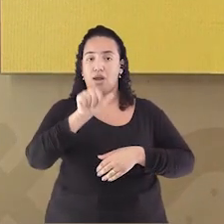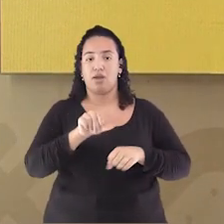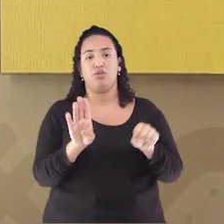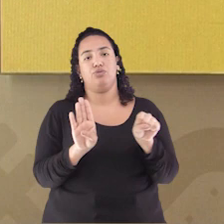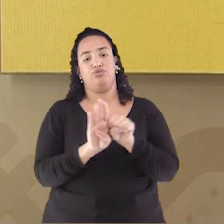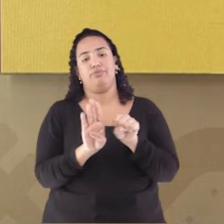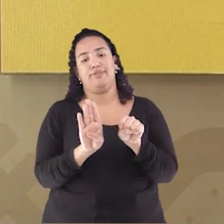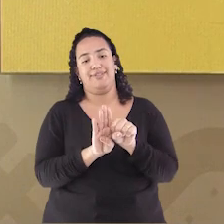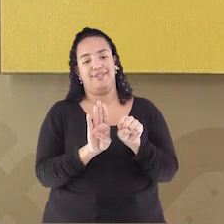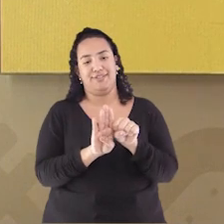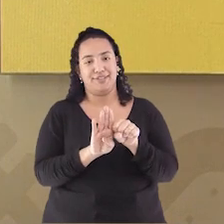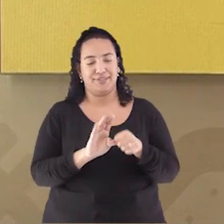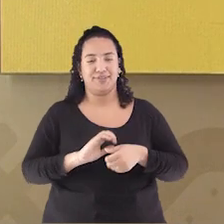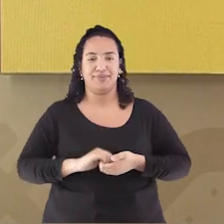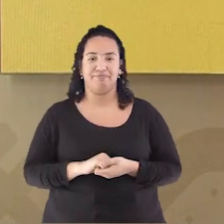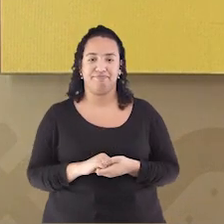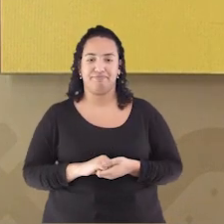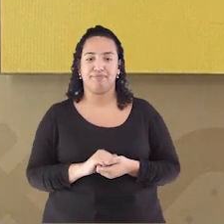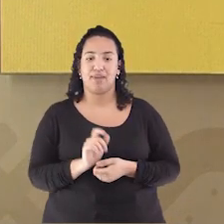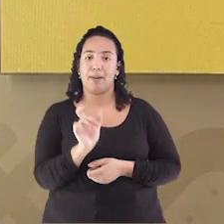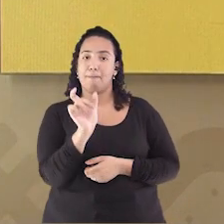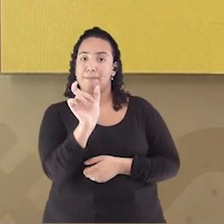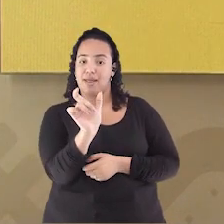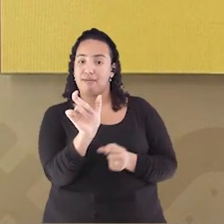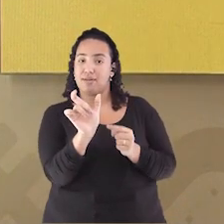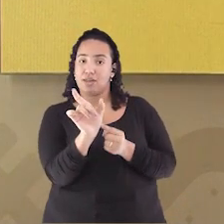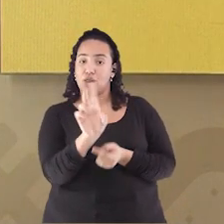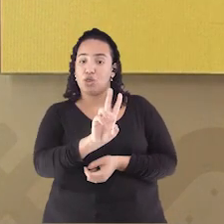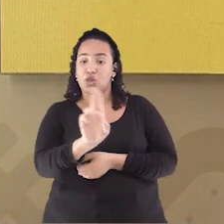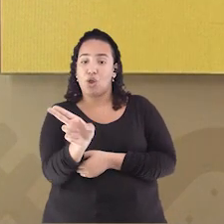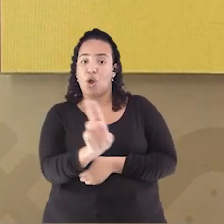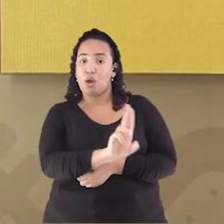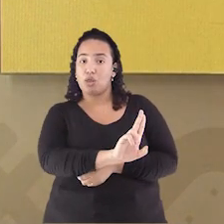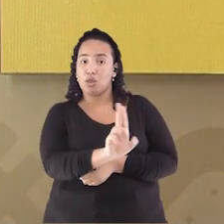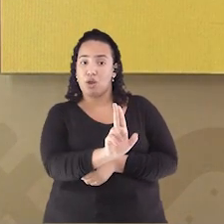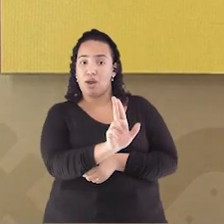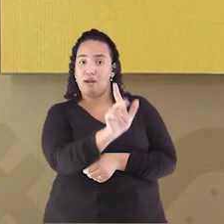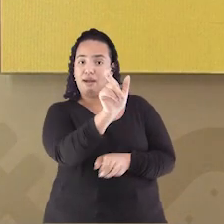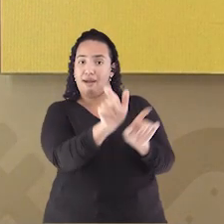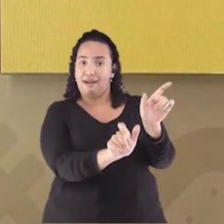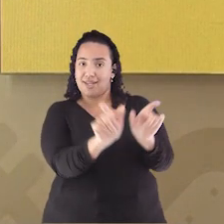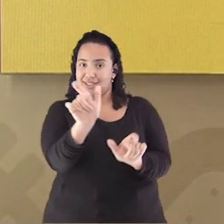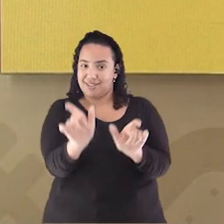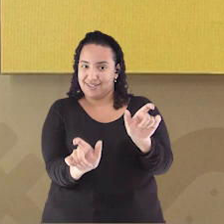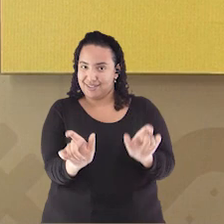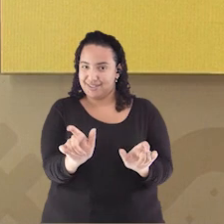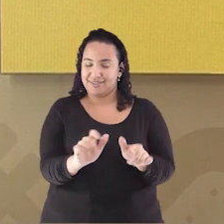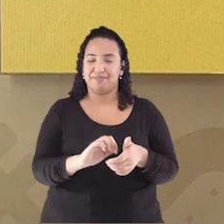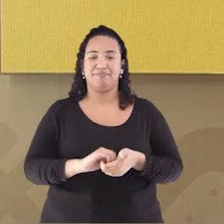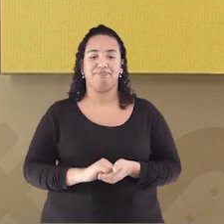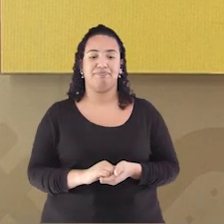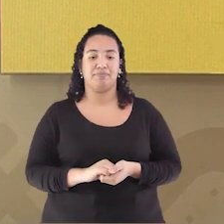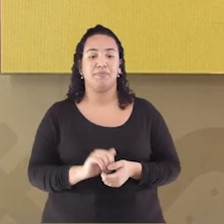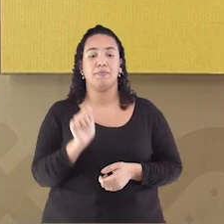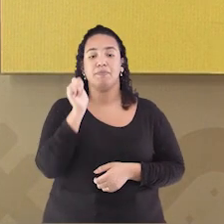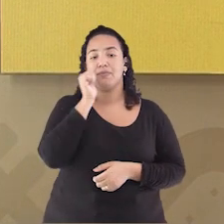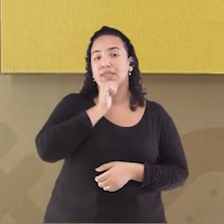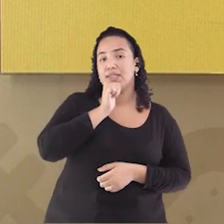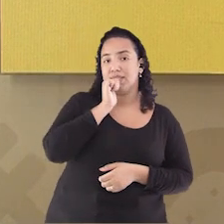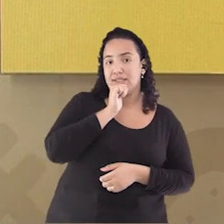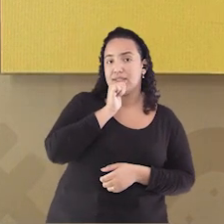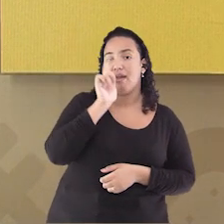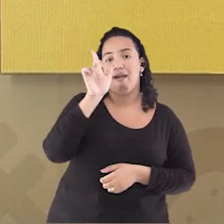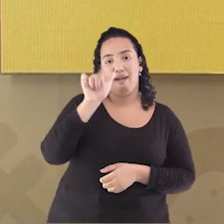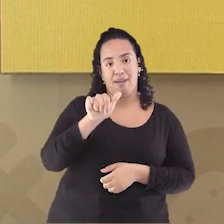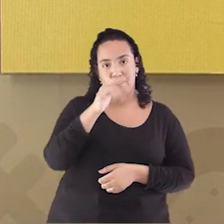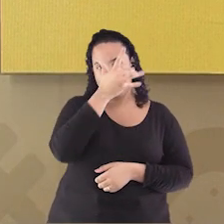substantivos São palavras São Que estão dando Dando nome Aos seres Menina É